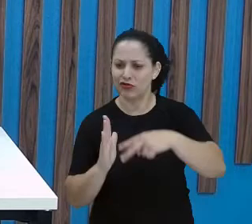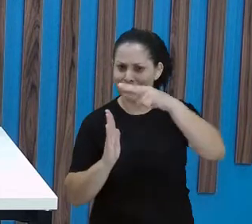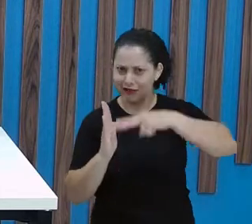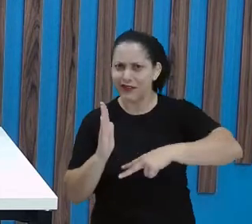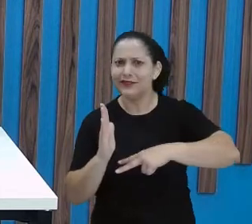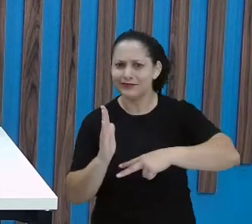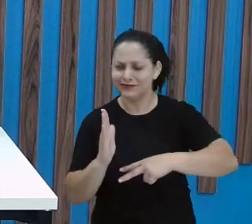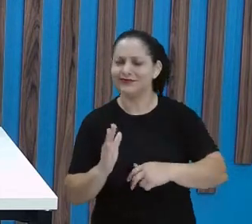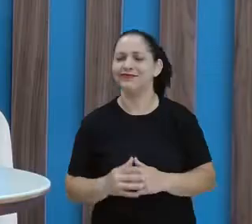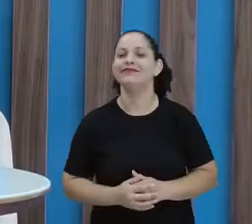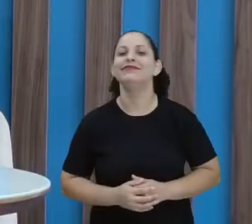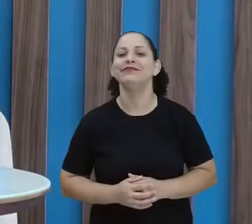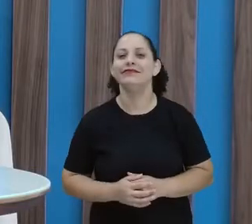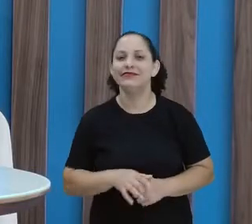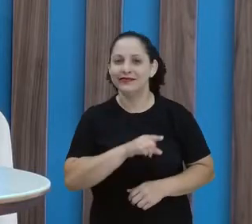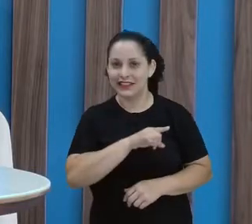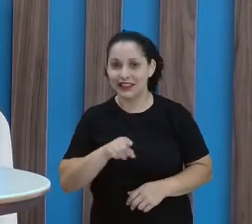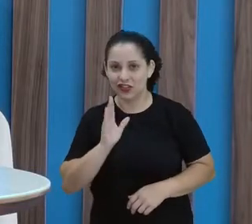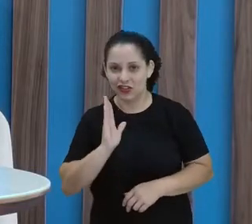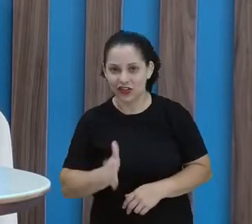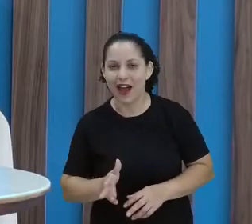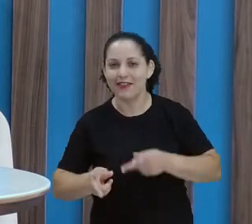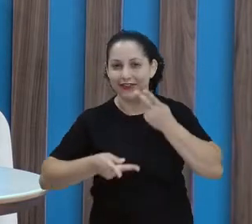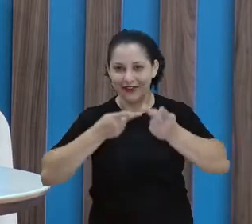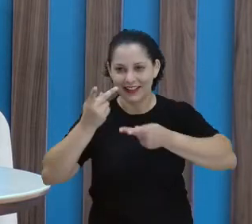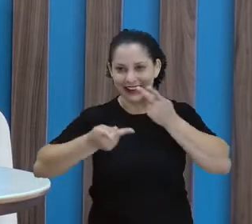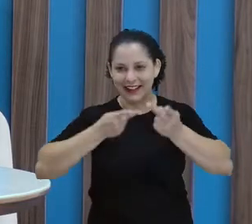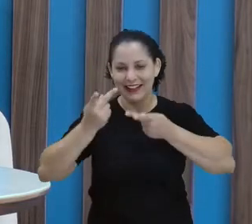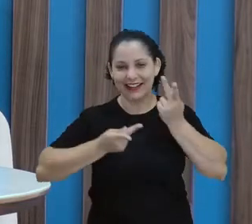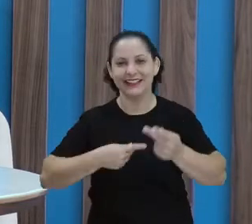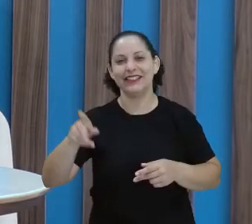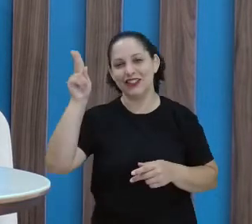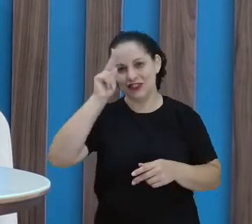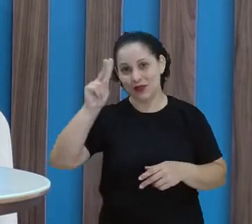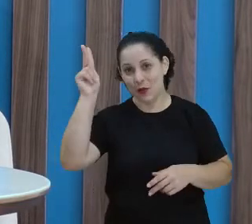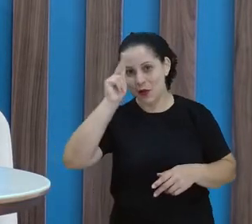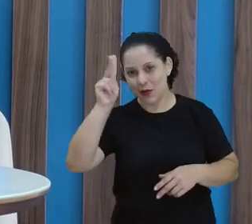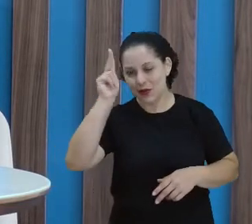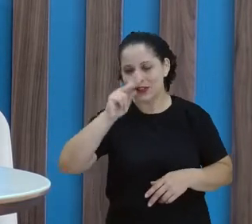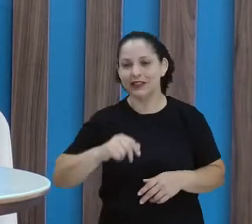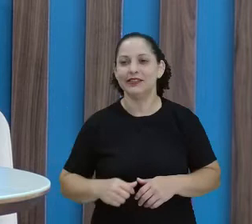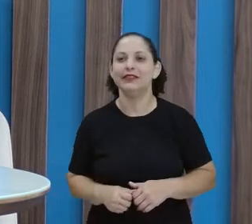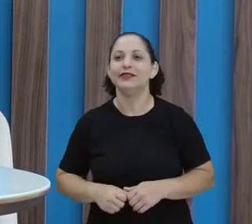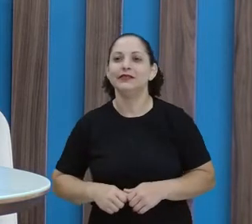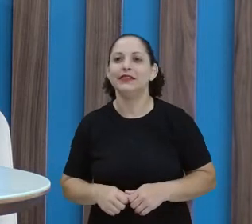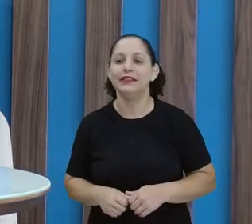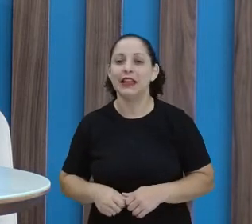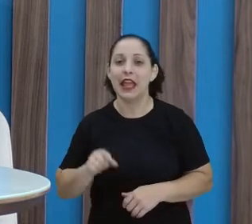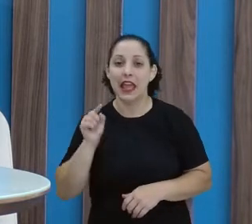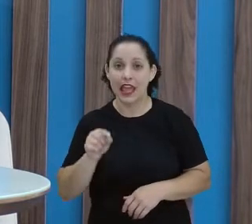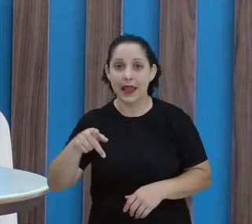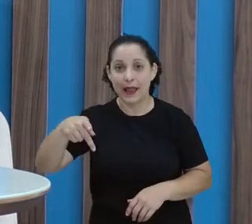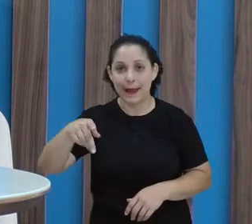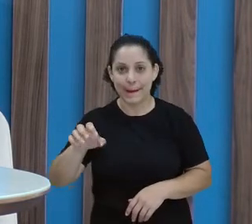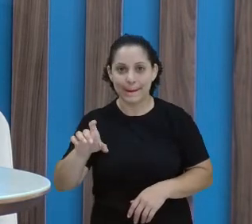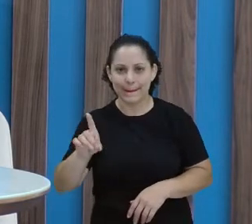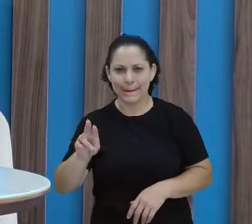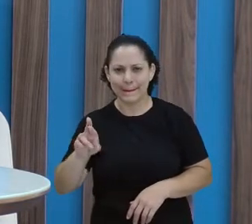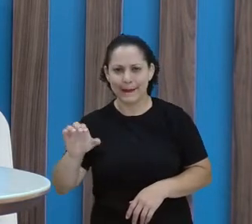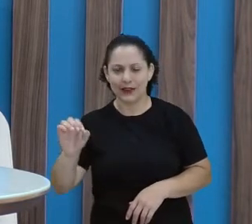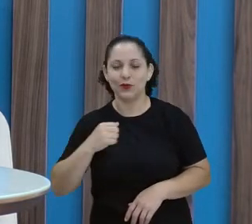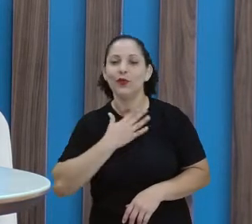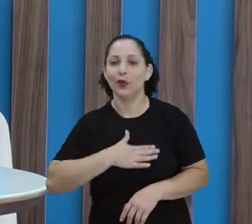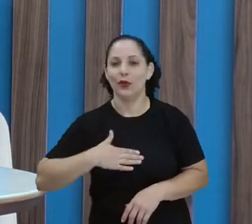professora Josi? A senhora já tinha contado com o Pedro, já? Já tinha contado com o Pedro, porque é uma história que ele gosta muito.